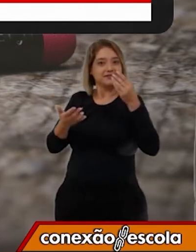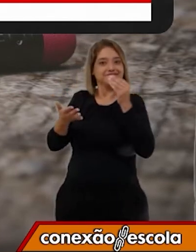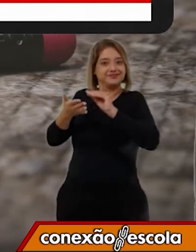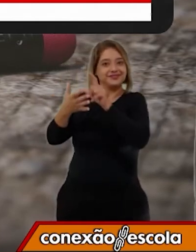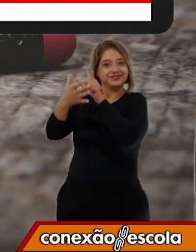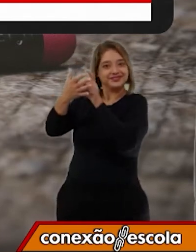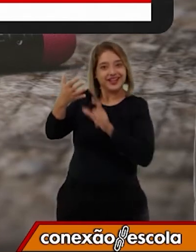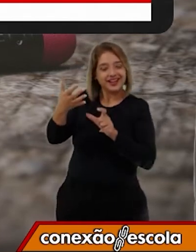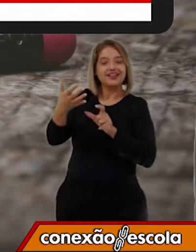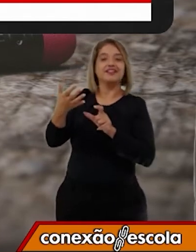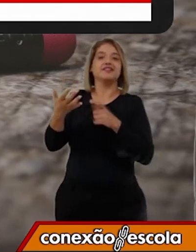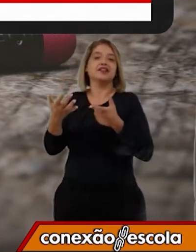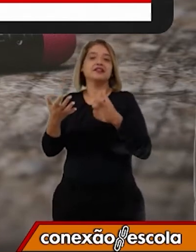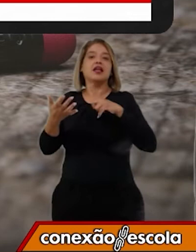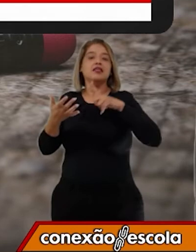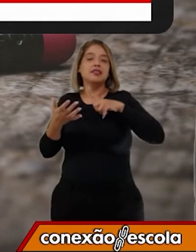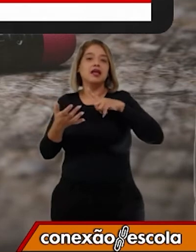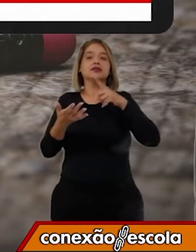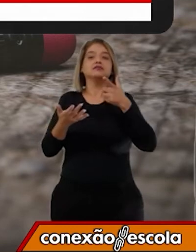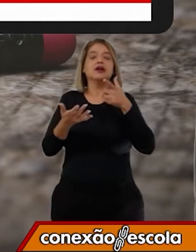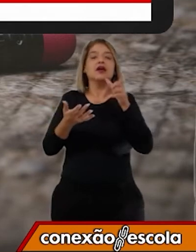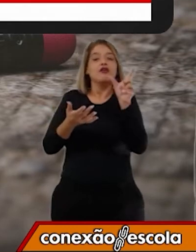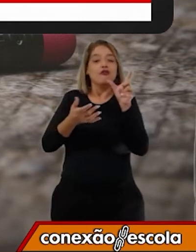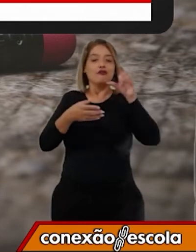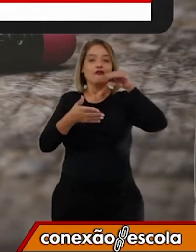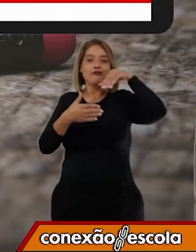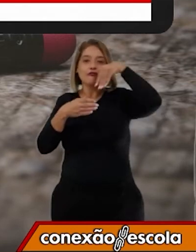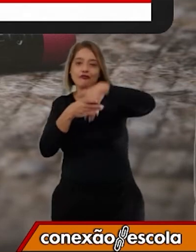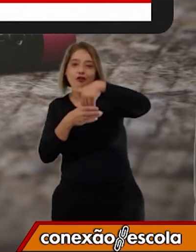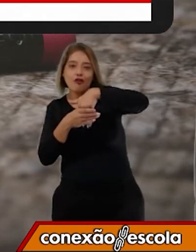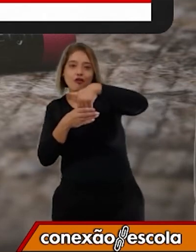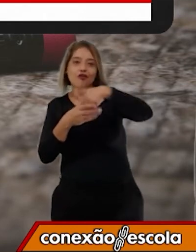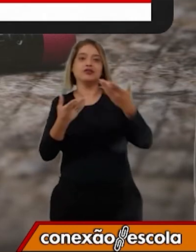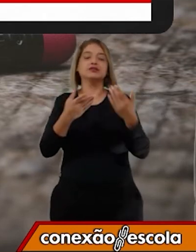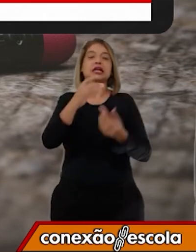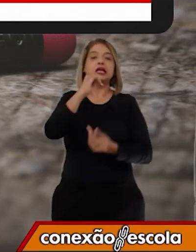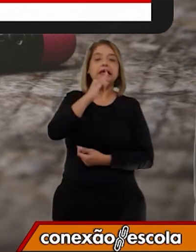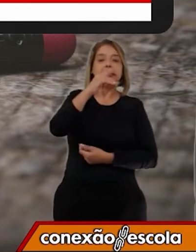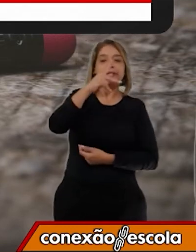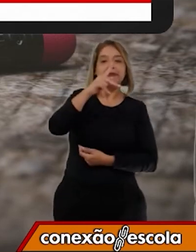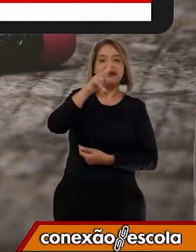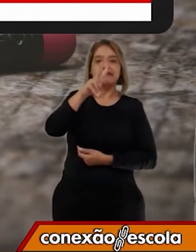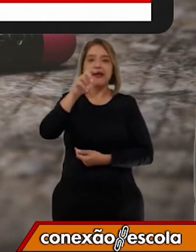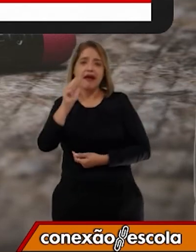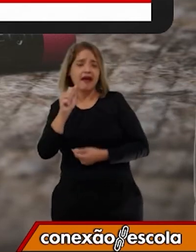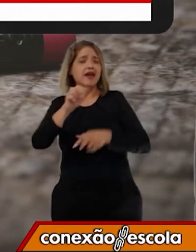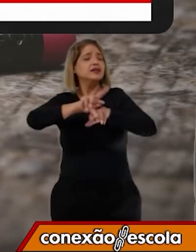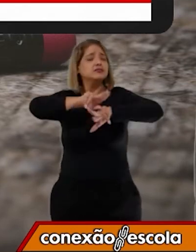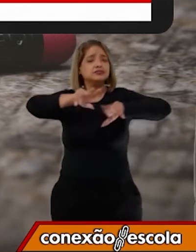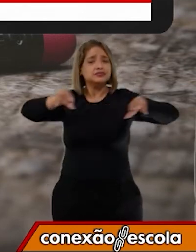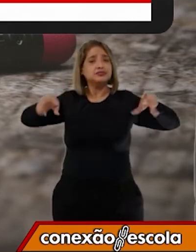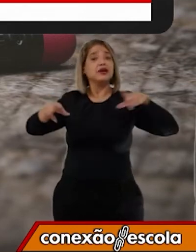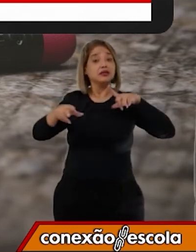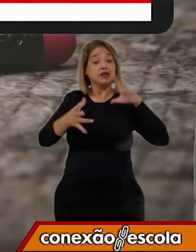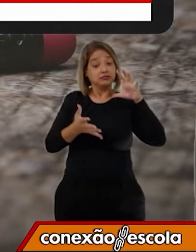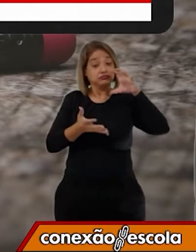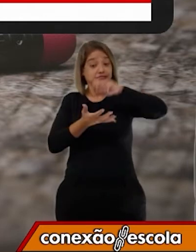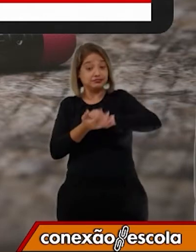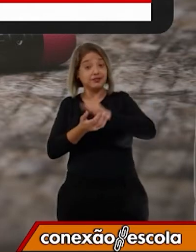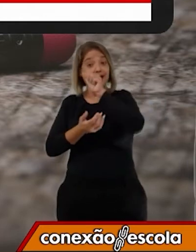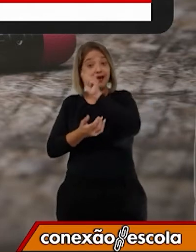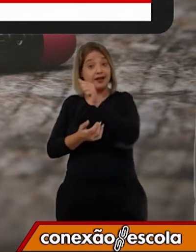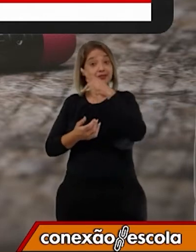o IPVA, título de eleitor, são registros que se pode ver pelo celular. Então eles são